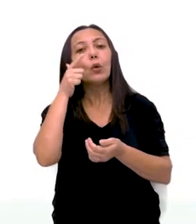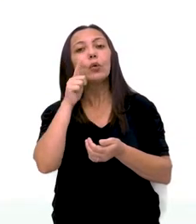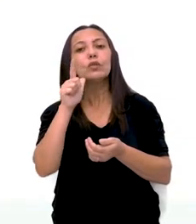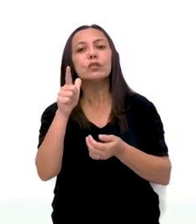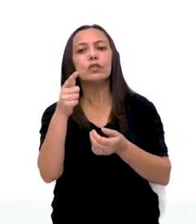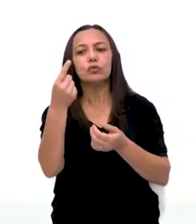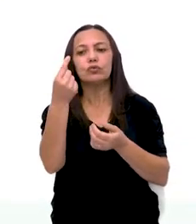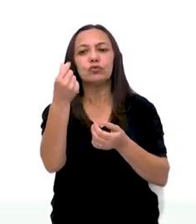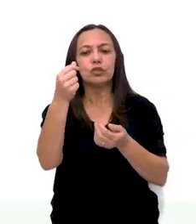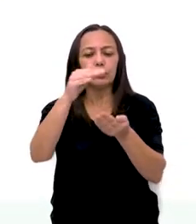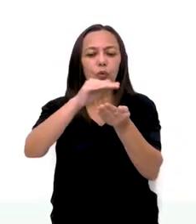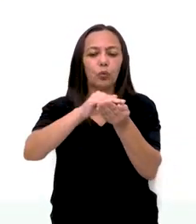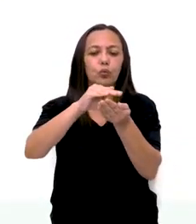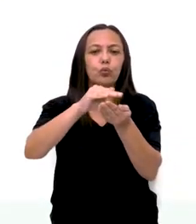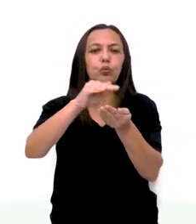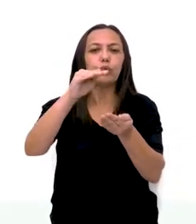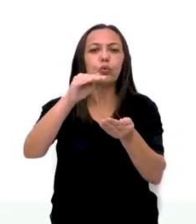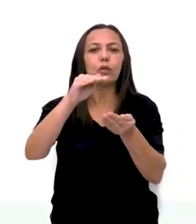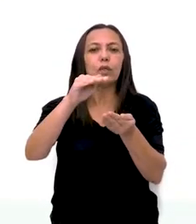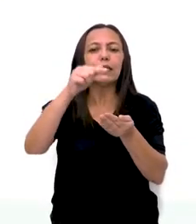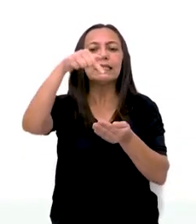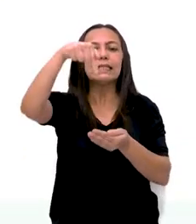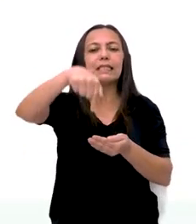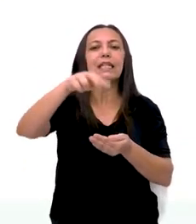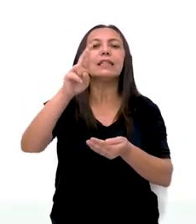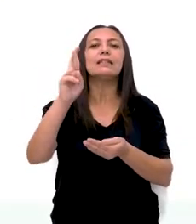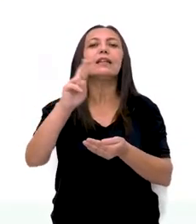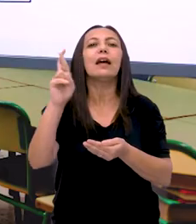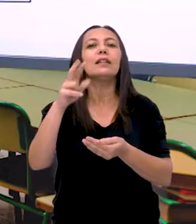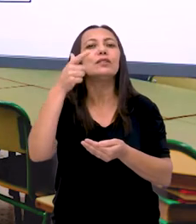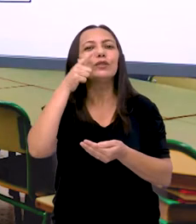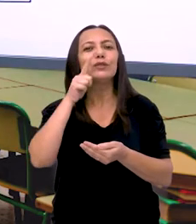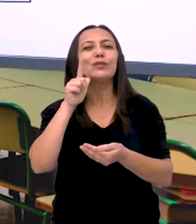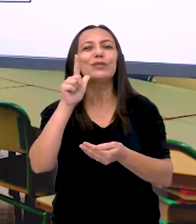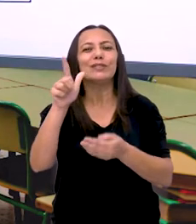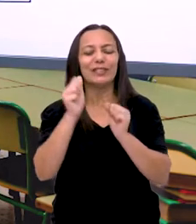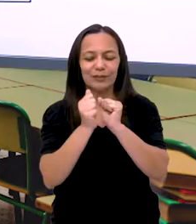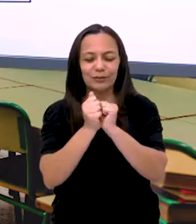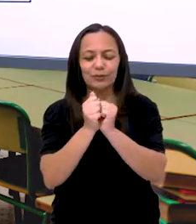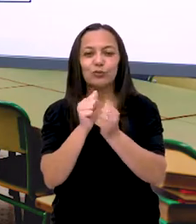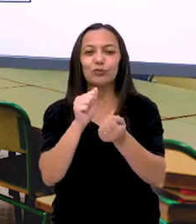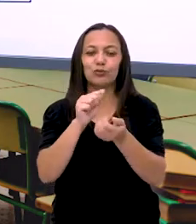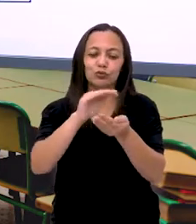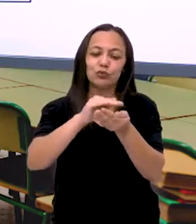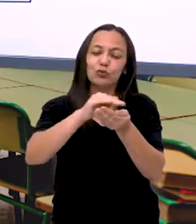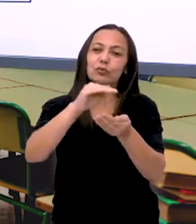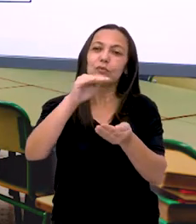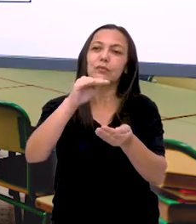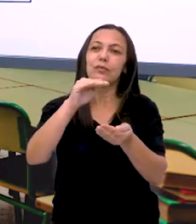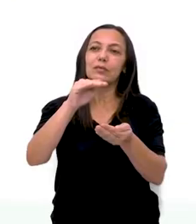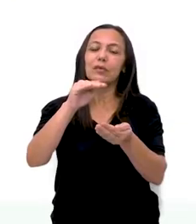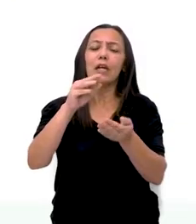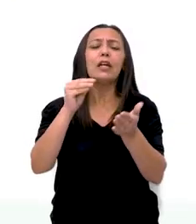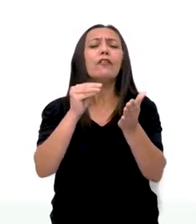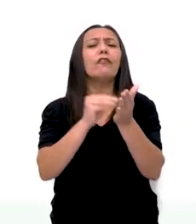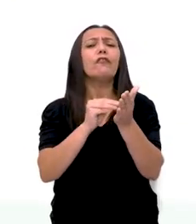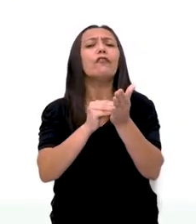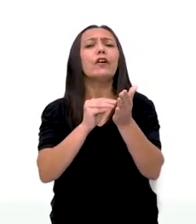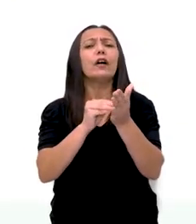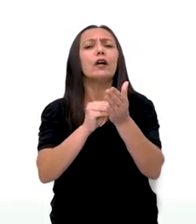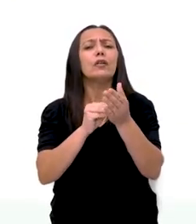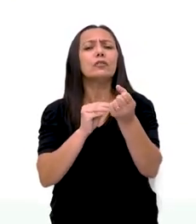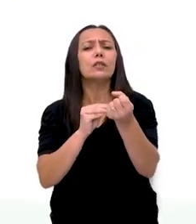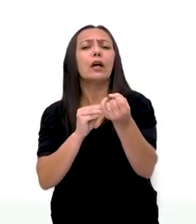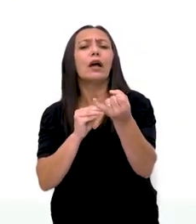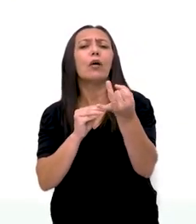Marina conseguiu juntar? 7 reais. Foi o que nós vimos, contamos. Quanto falta